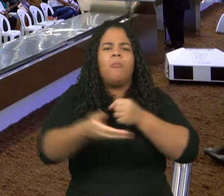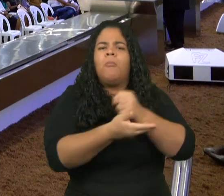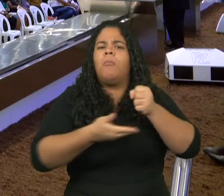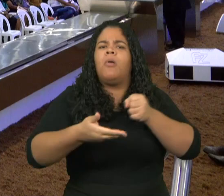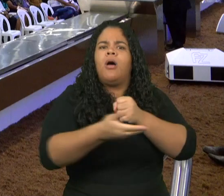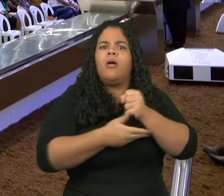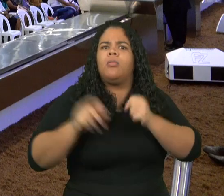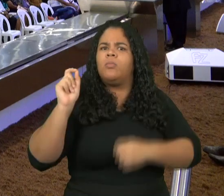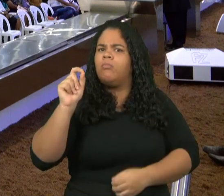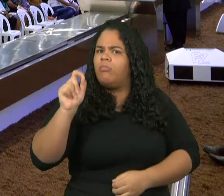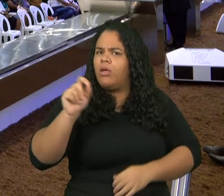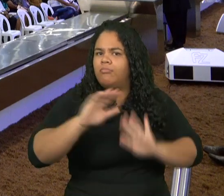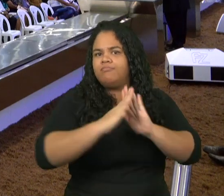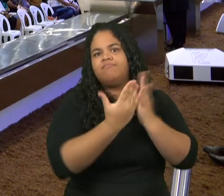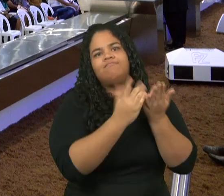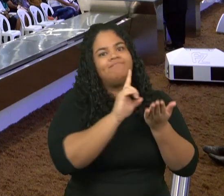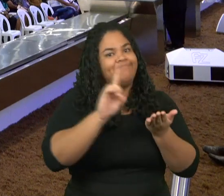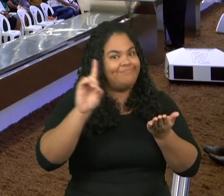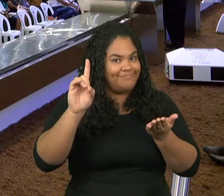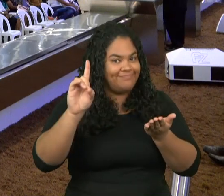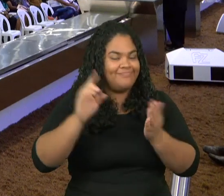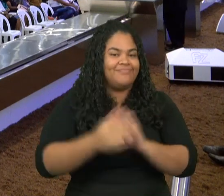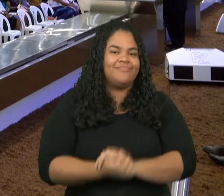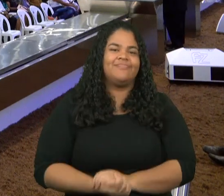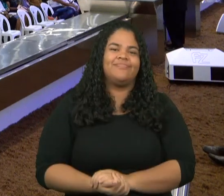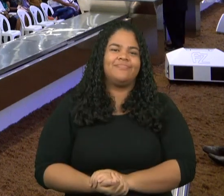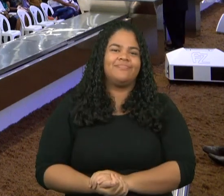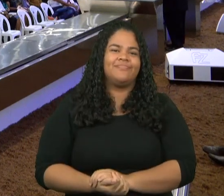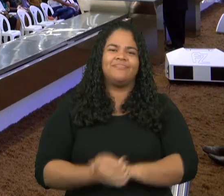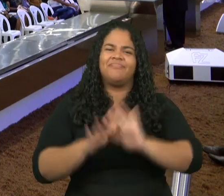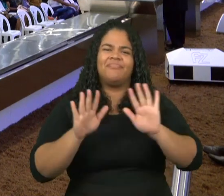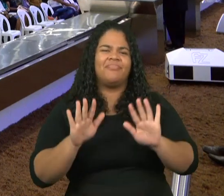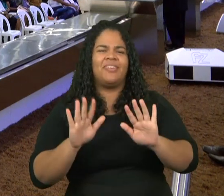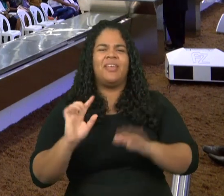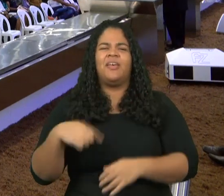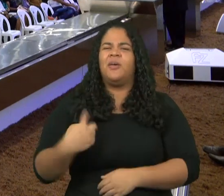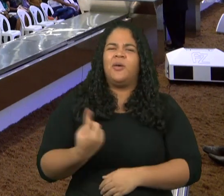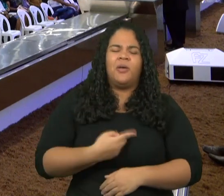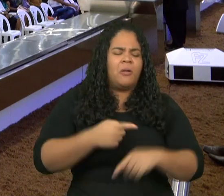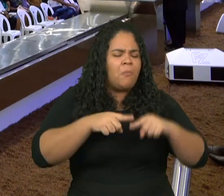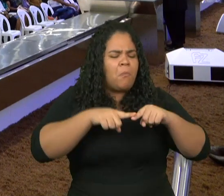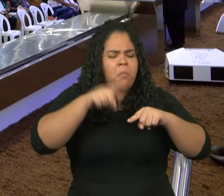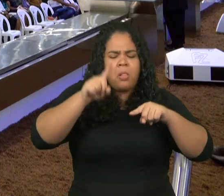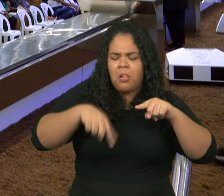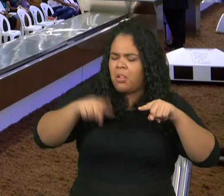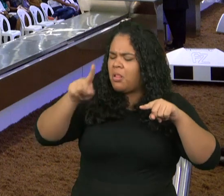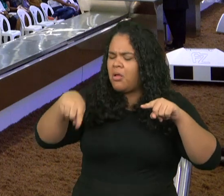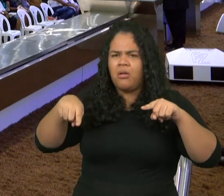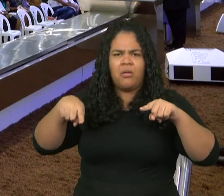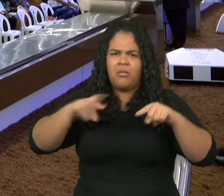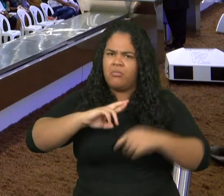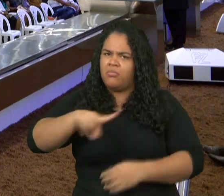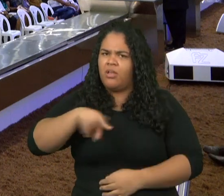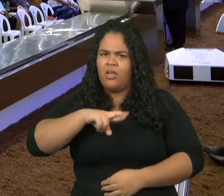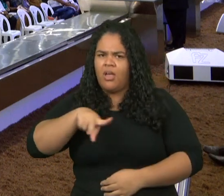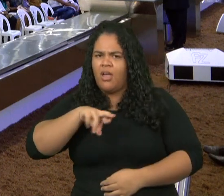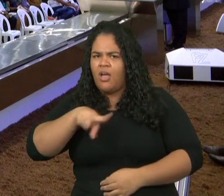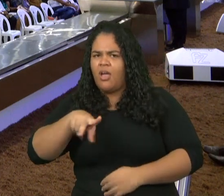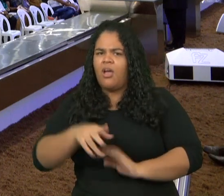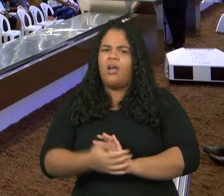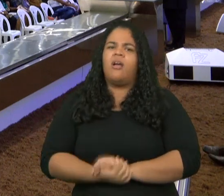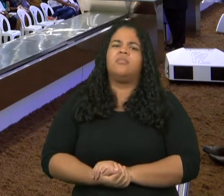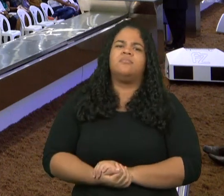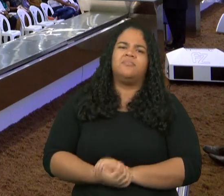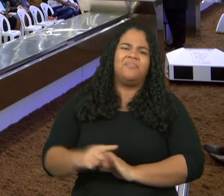sim ou não irmãos então não tem meio termo não irmãos sim ou sim não tem meia sola não não tem